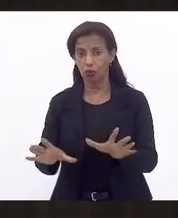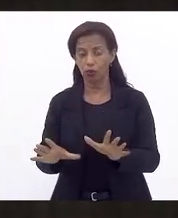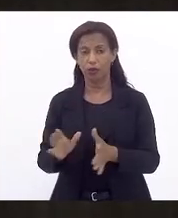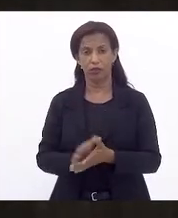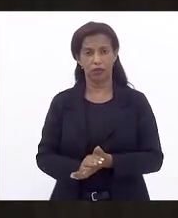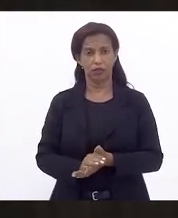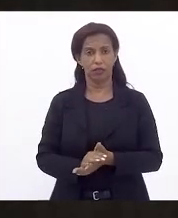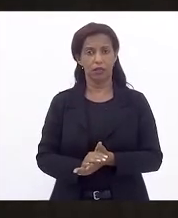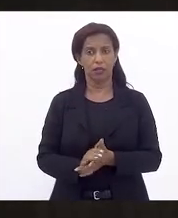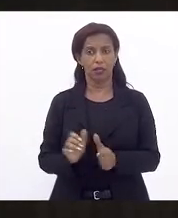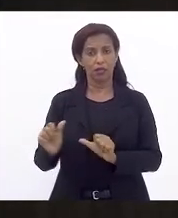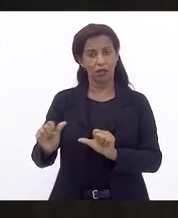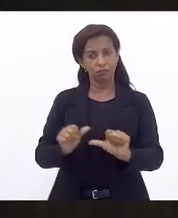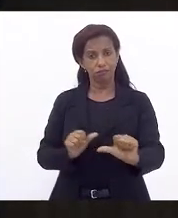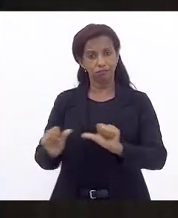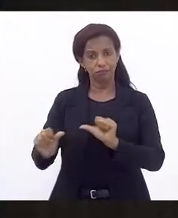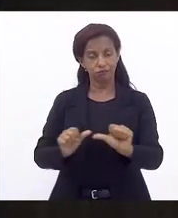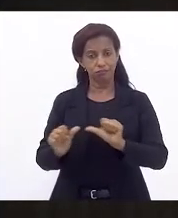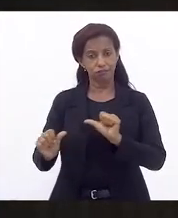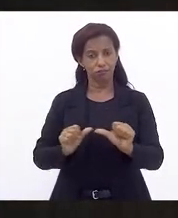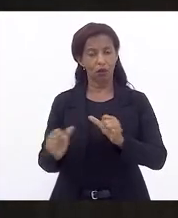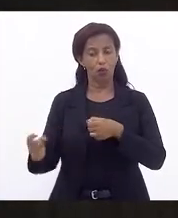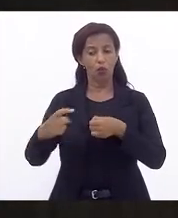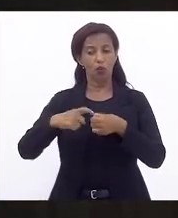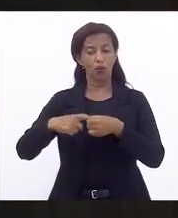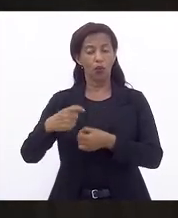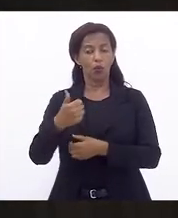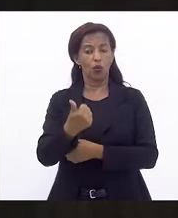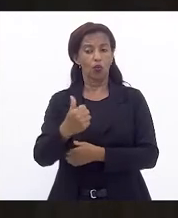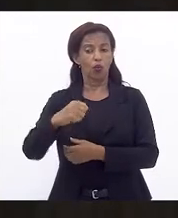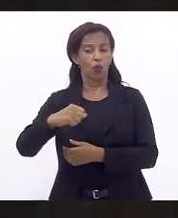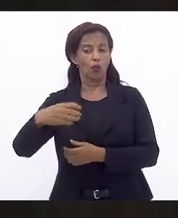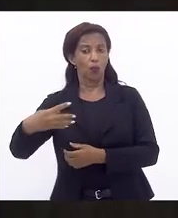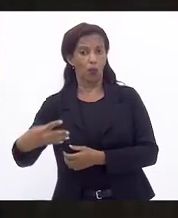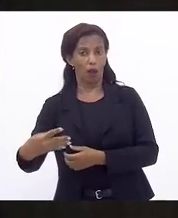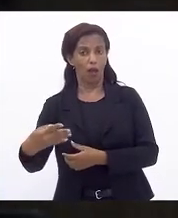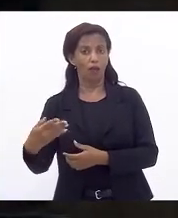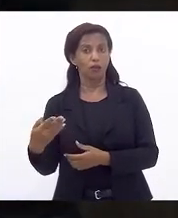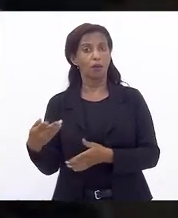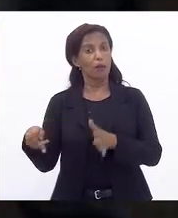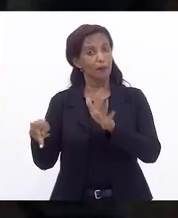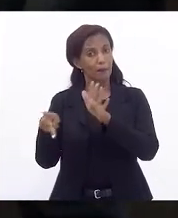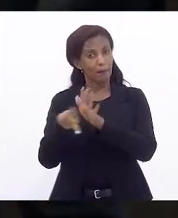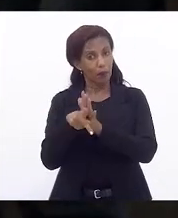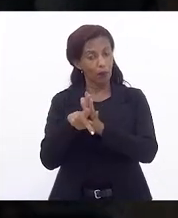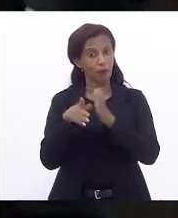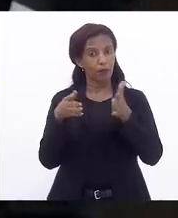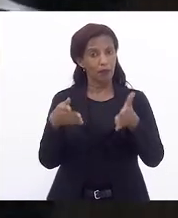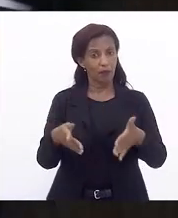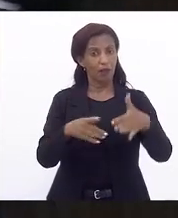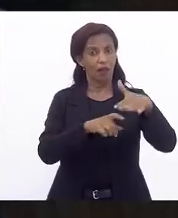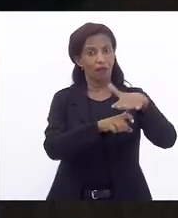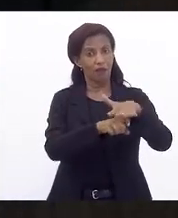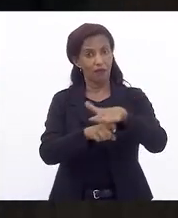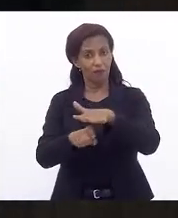internalização no convênio 94, para que especificamente na Feira da Providência, esses produtos possam ter esse